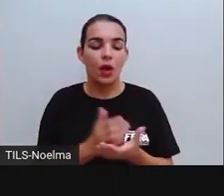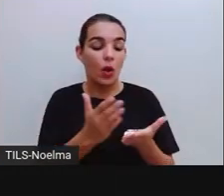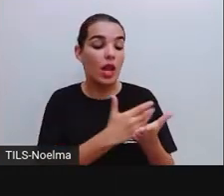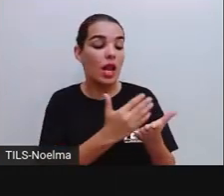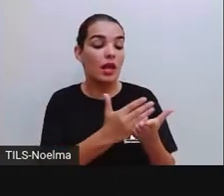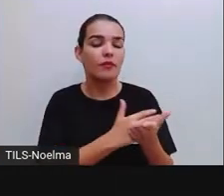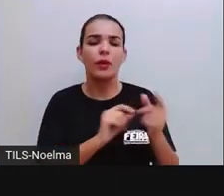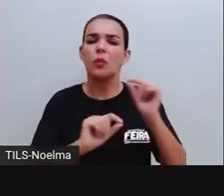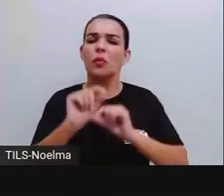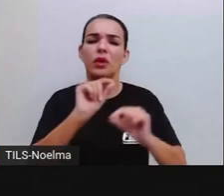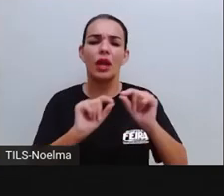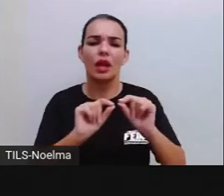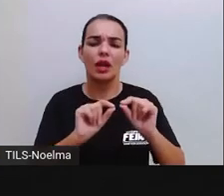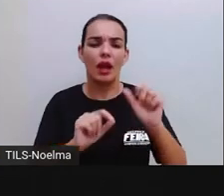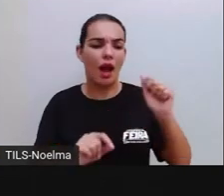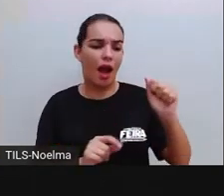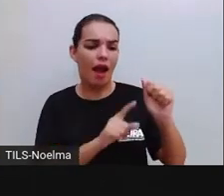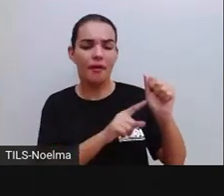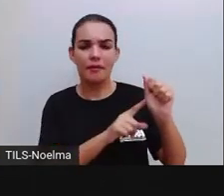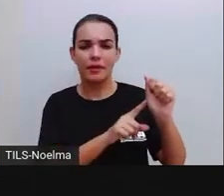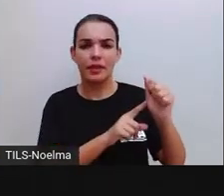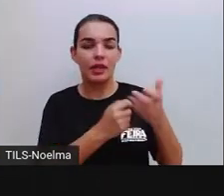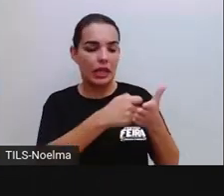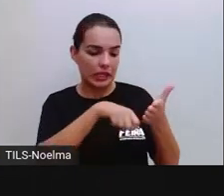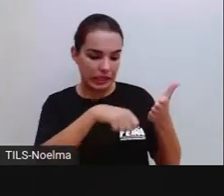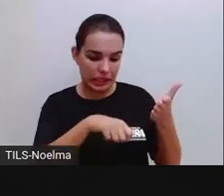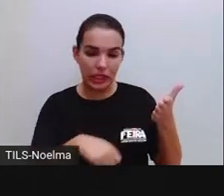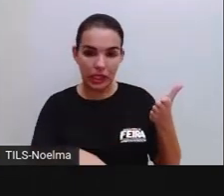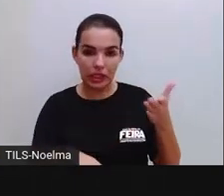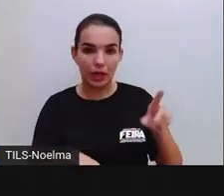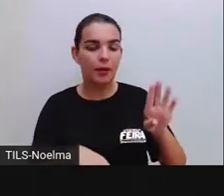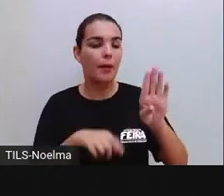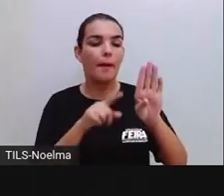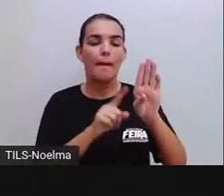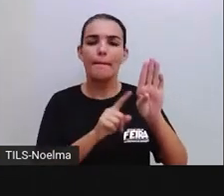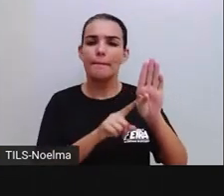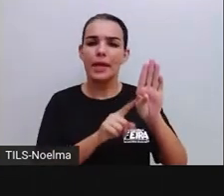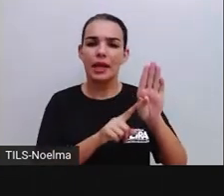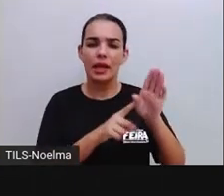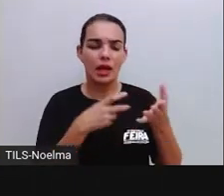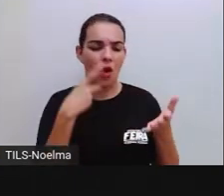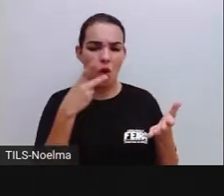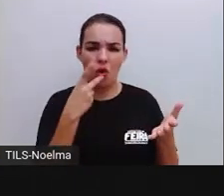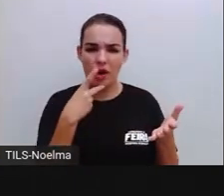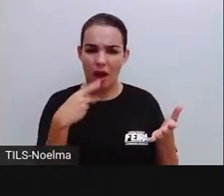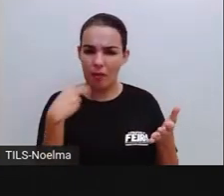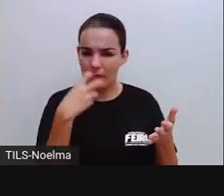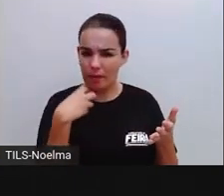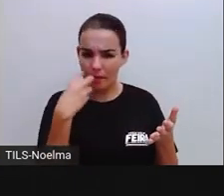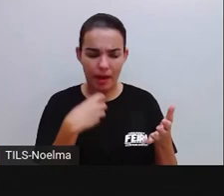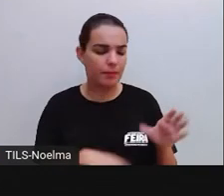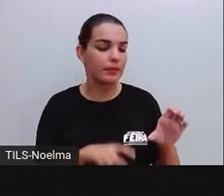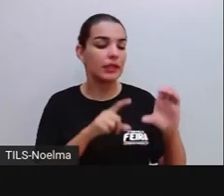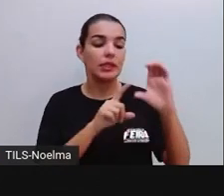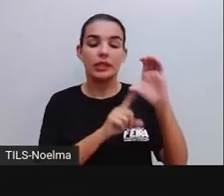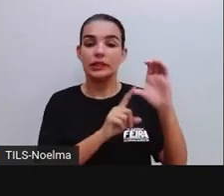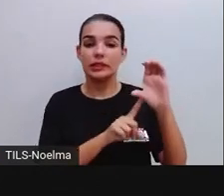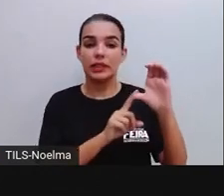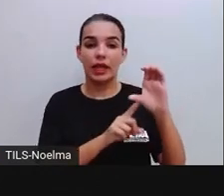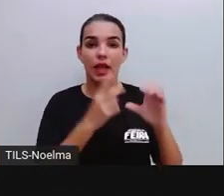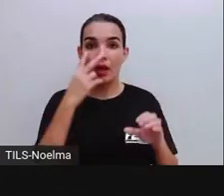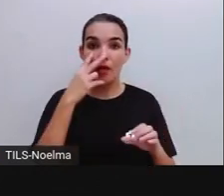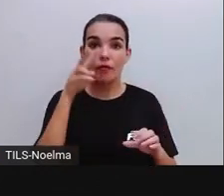o livro, o livro é uma forma de registro de memória o que? É escrita, oral,